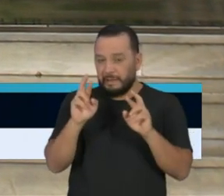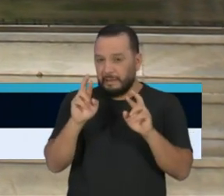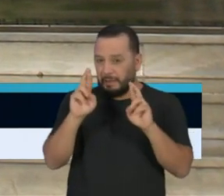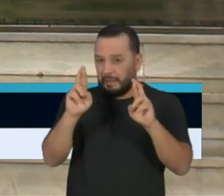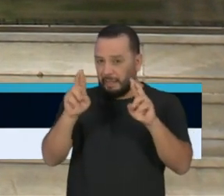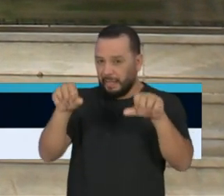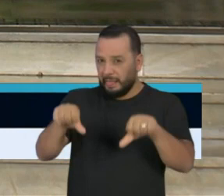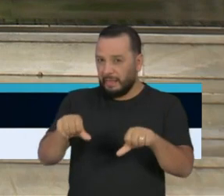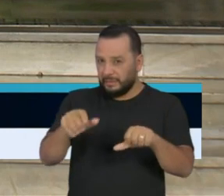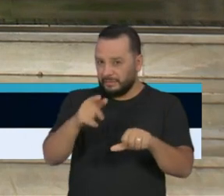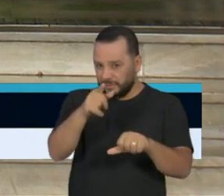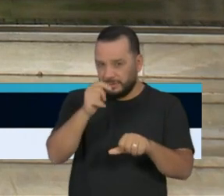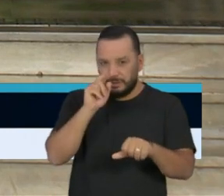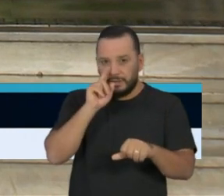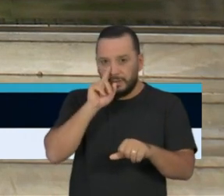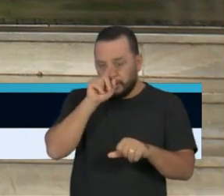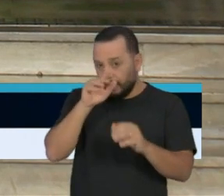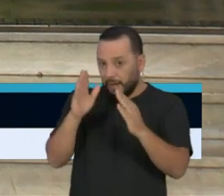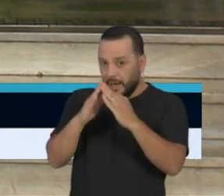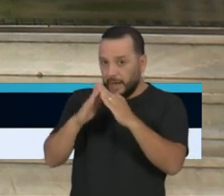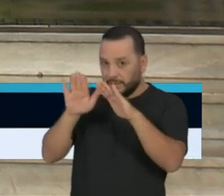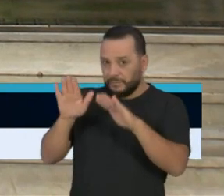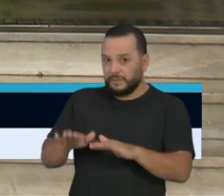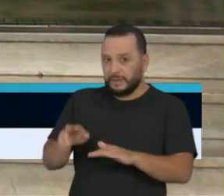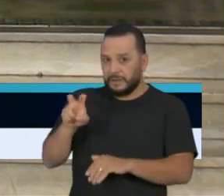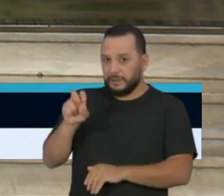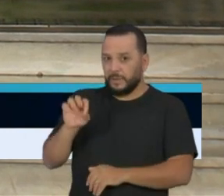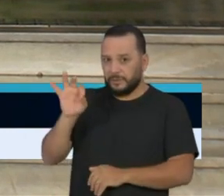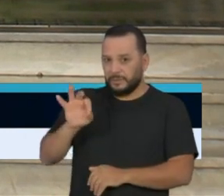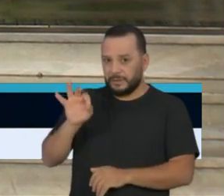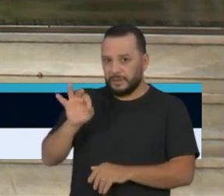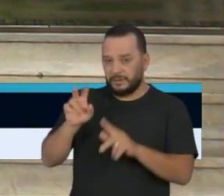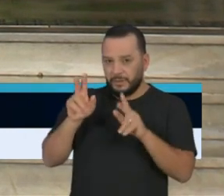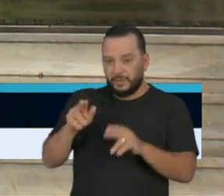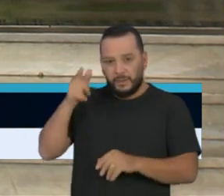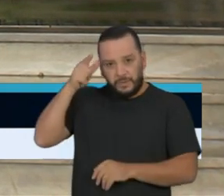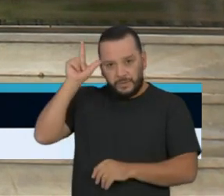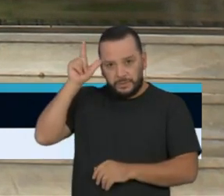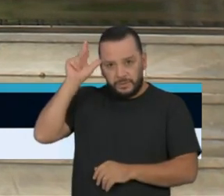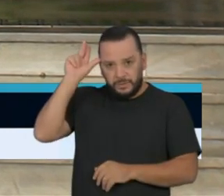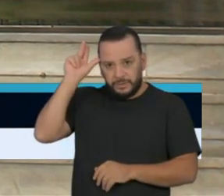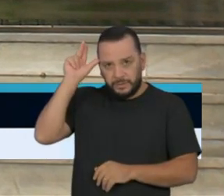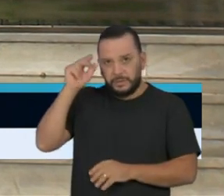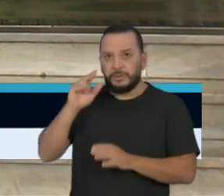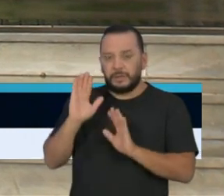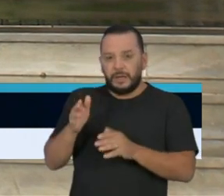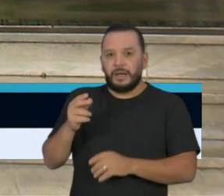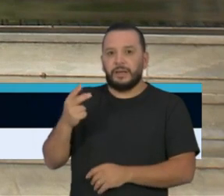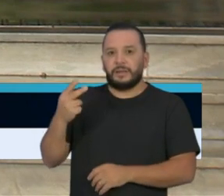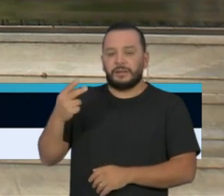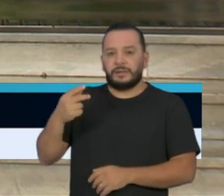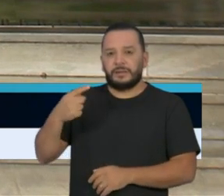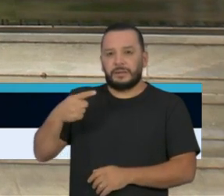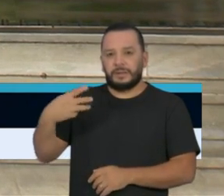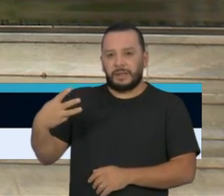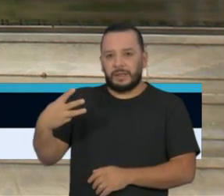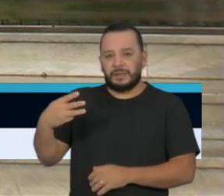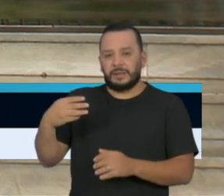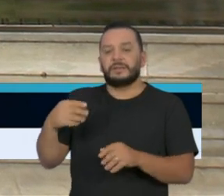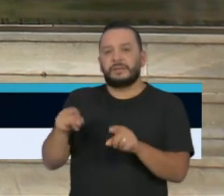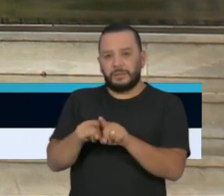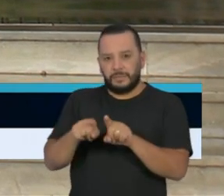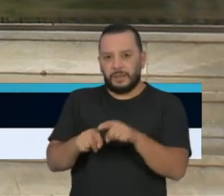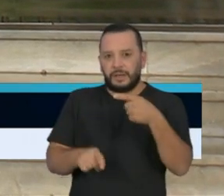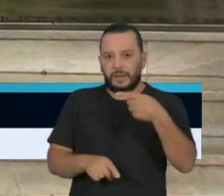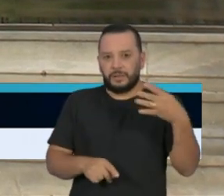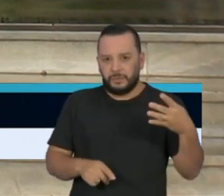isolamento de ontem foi de 50%, o mesmo número de anteontem. Portanto, 13 e 14 de abril, a taxa foi igual de